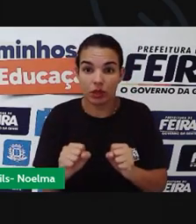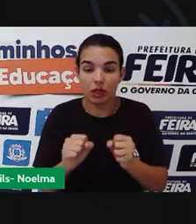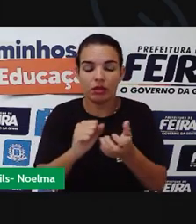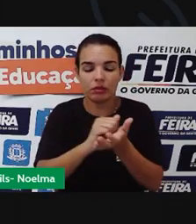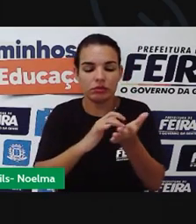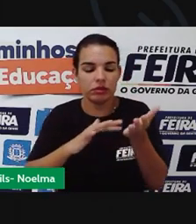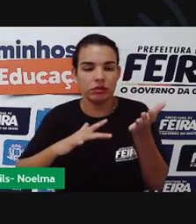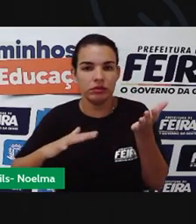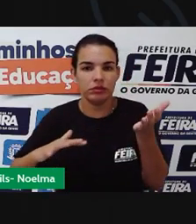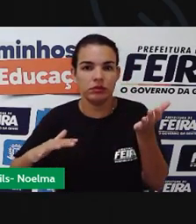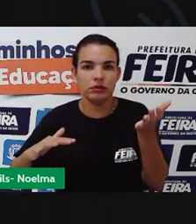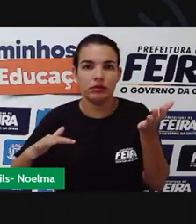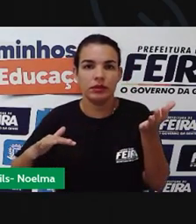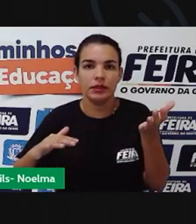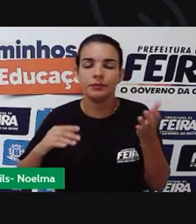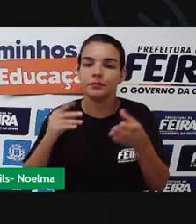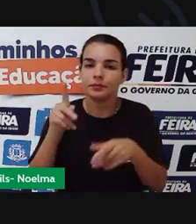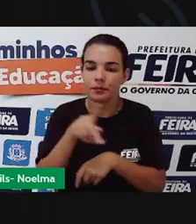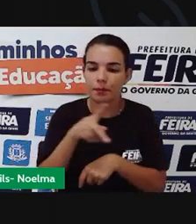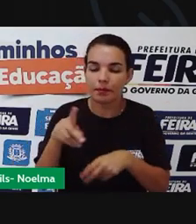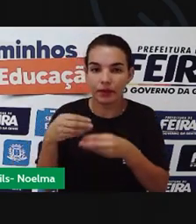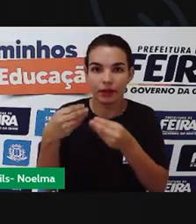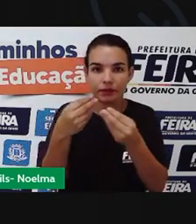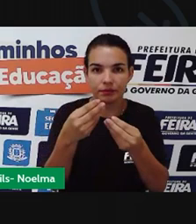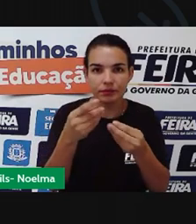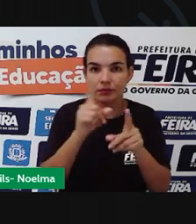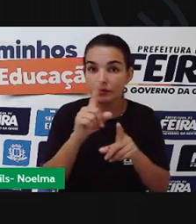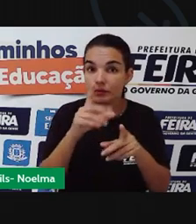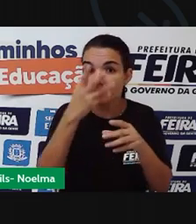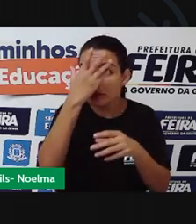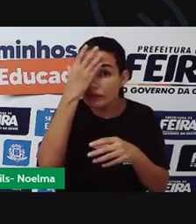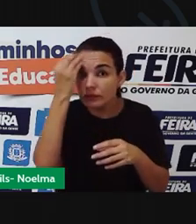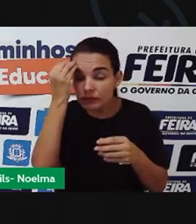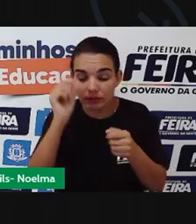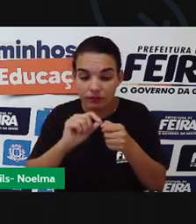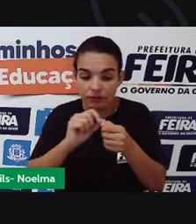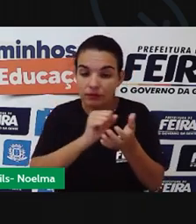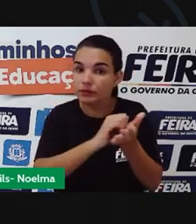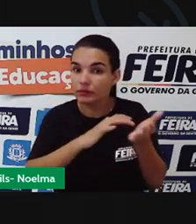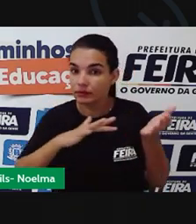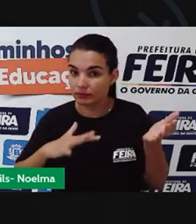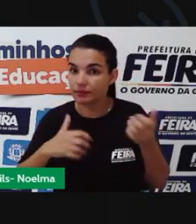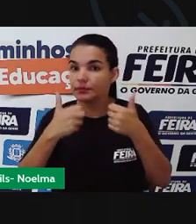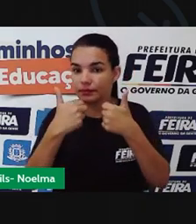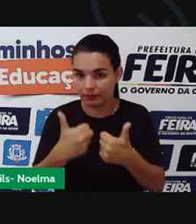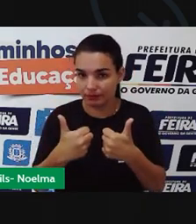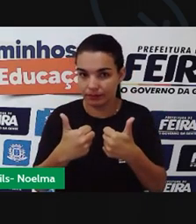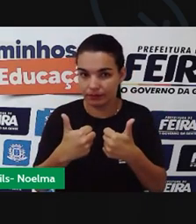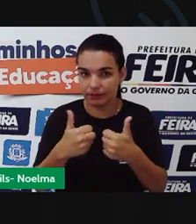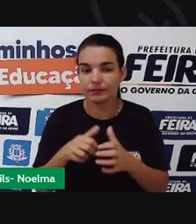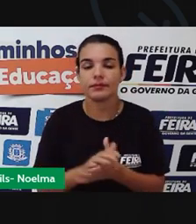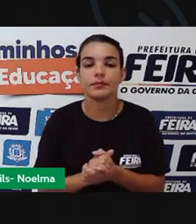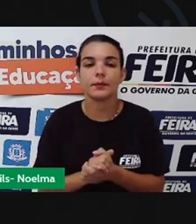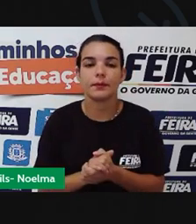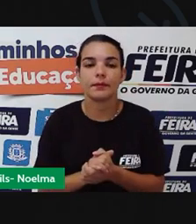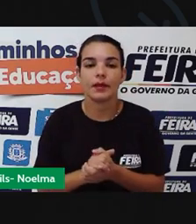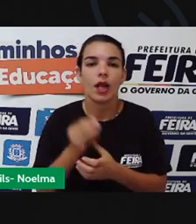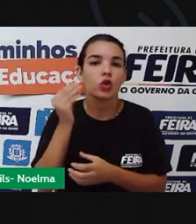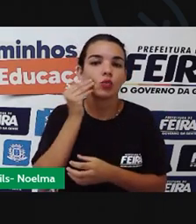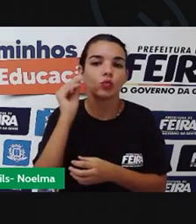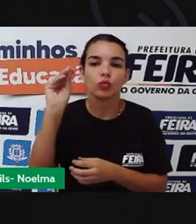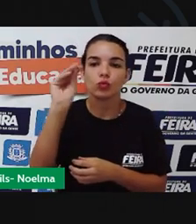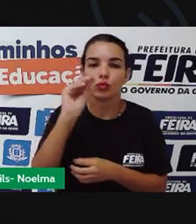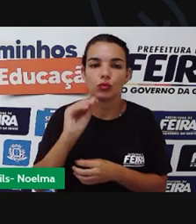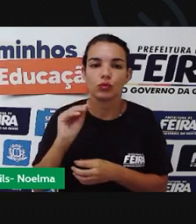atividade caminhada pelo professor de vocês. Não deixem de fazer isso. Vocês serão avaliados a partir dessas atividades, certo? Um